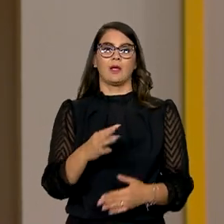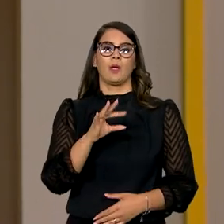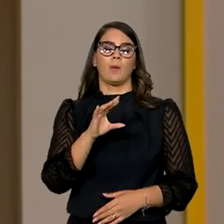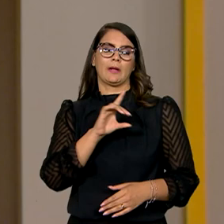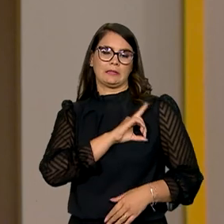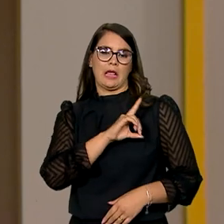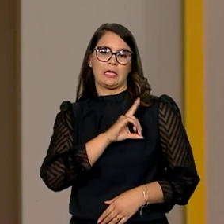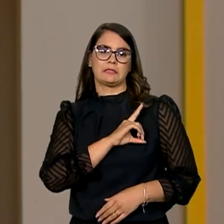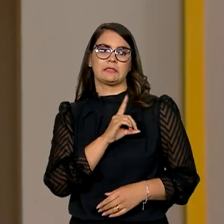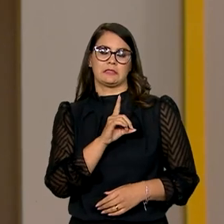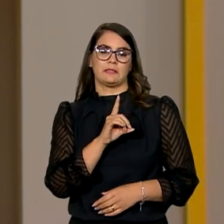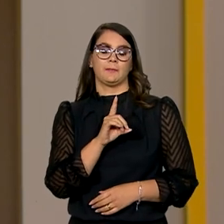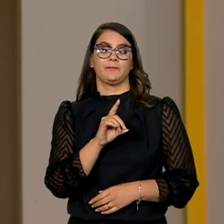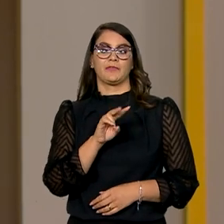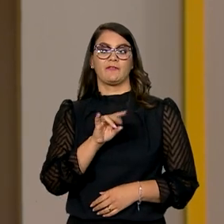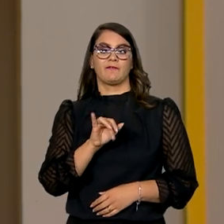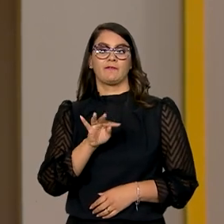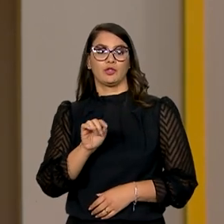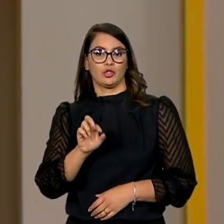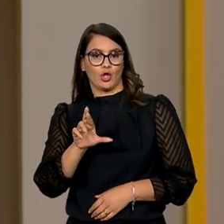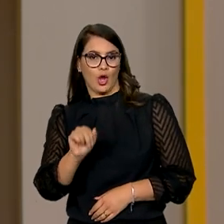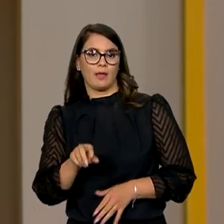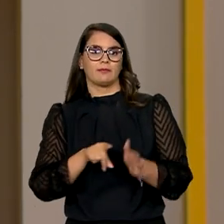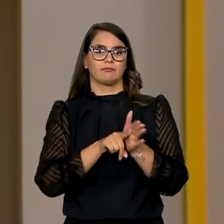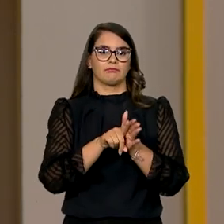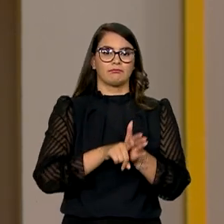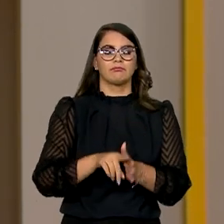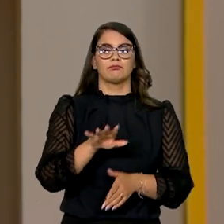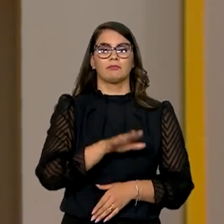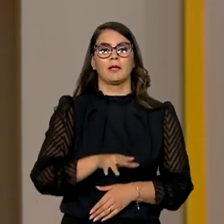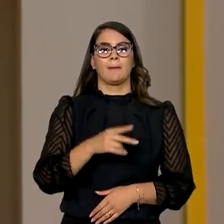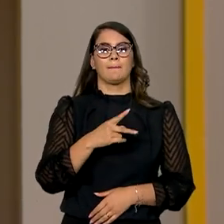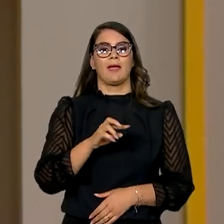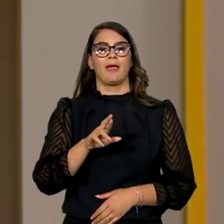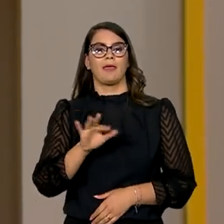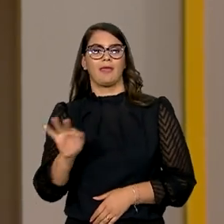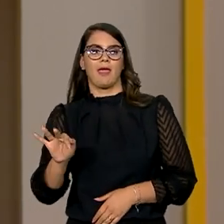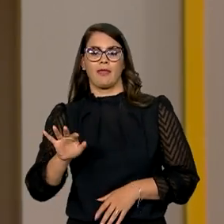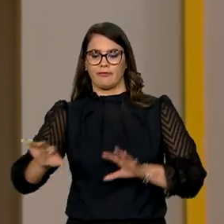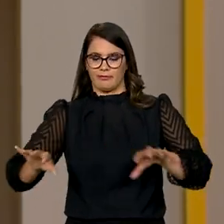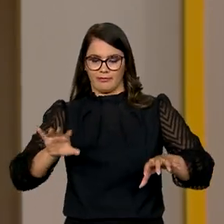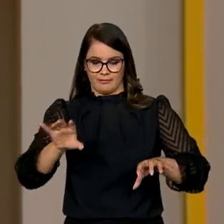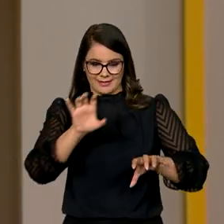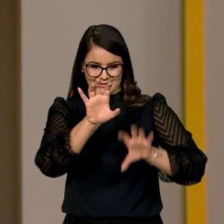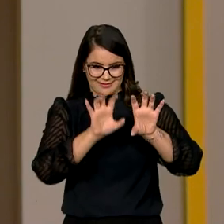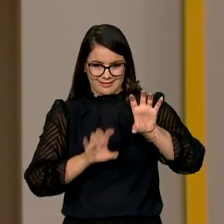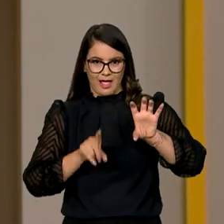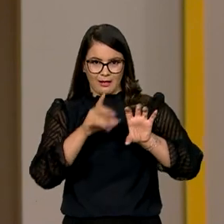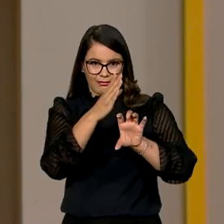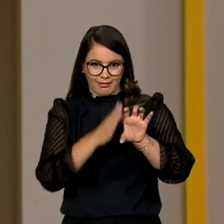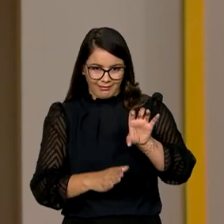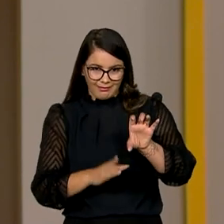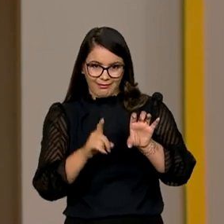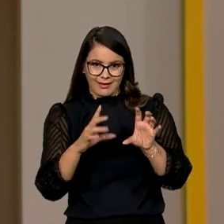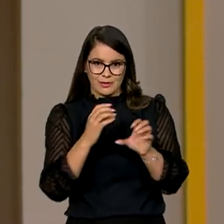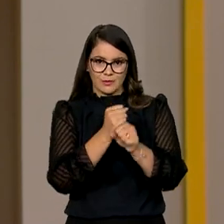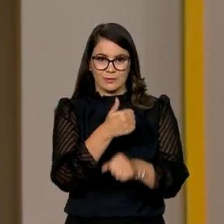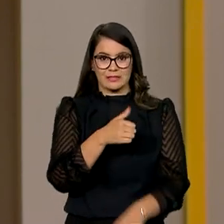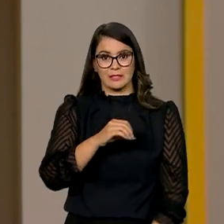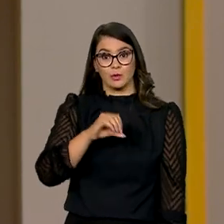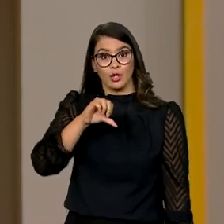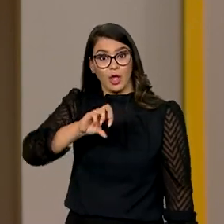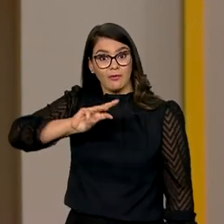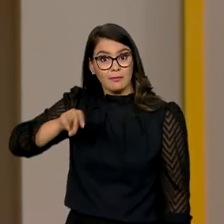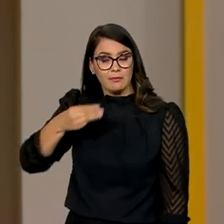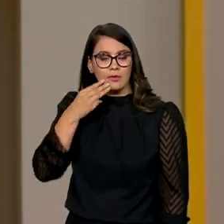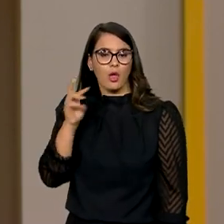pasta ainda determinou operações da PRF nas regiões de divisa com outros estados. Ao todo, são mais de 109 milhões de